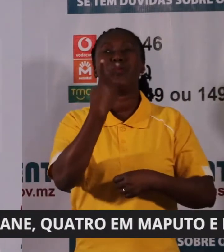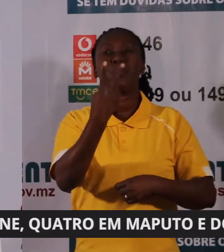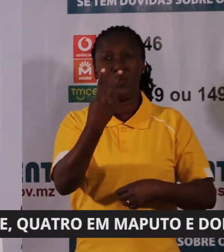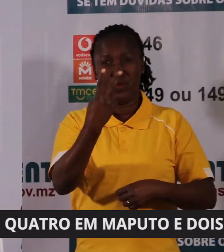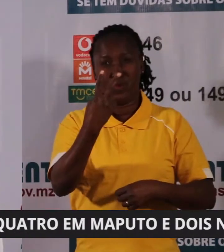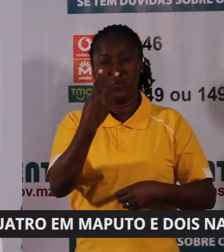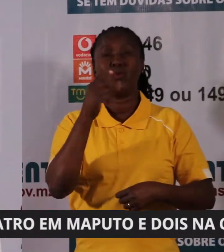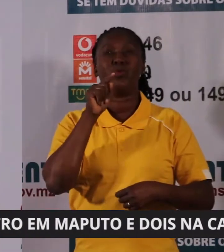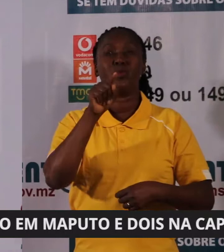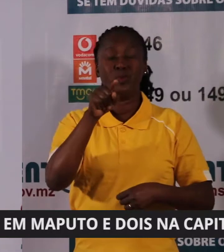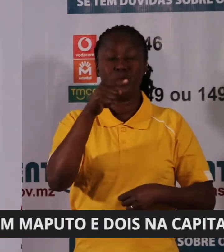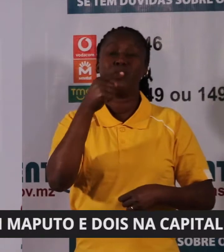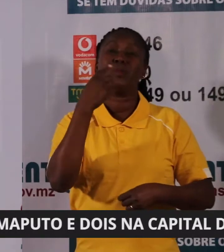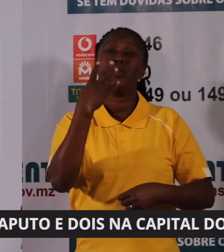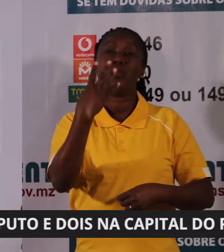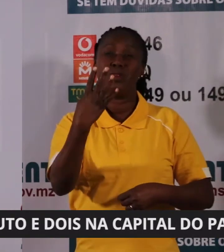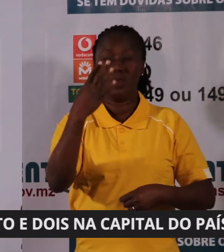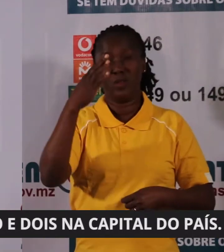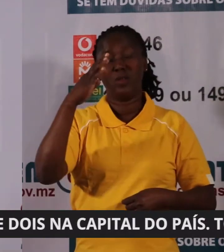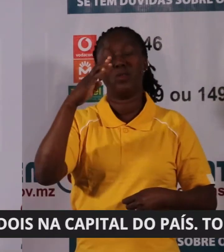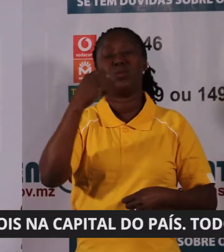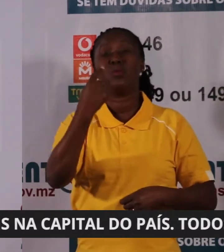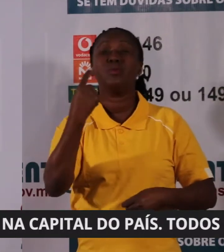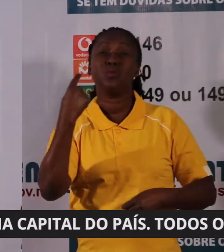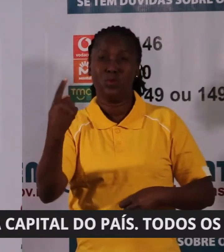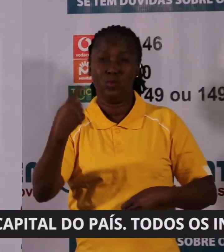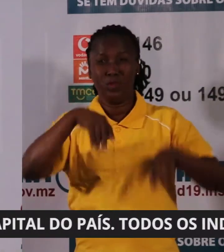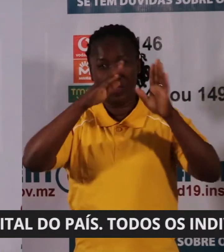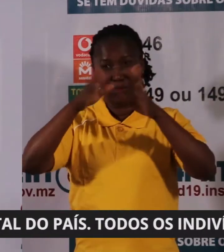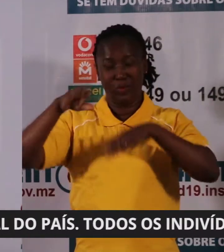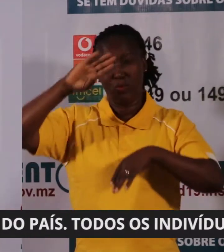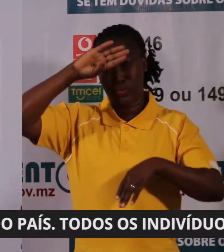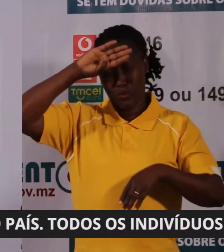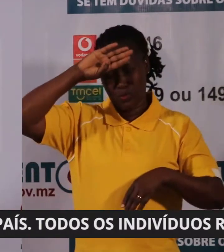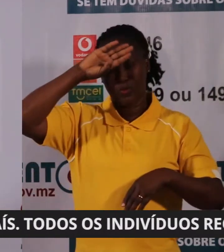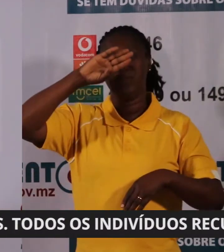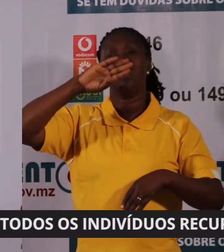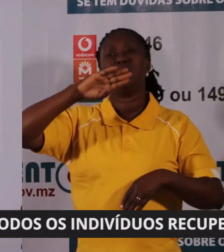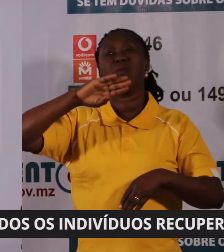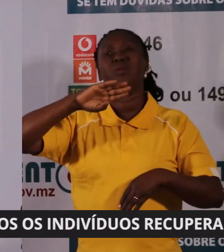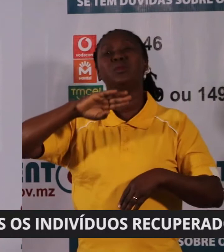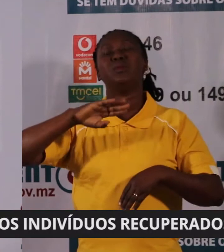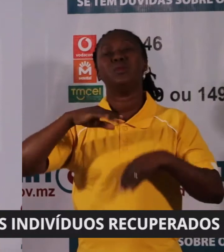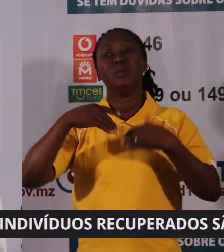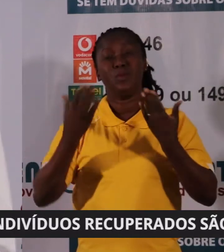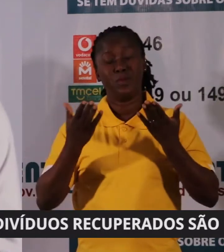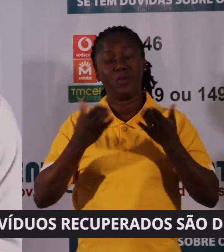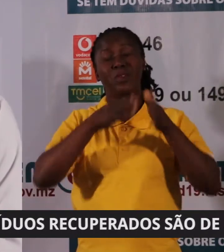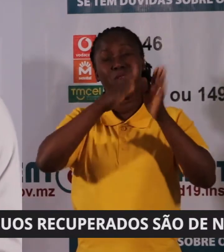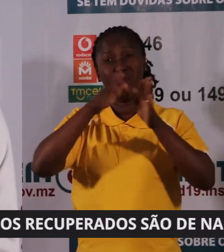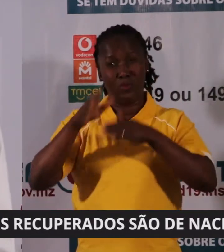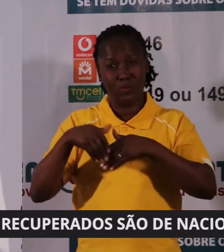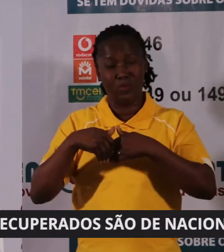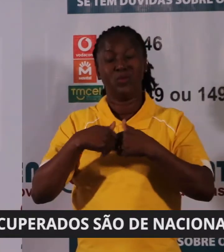.411 casos positivos registrados, dos quais 2